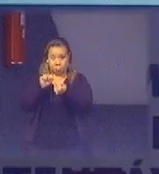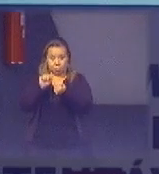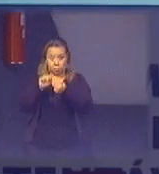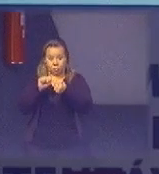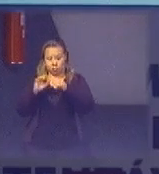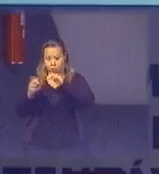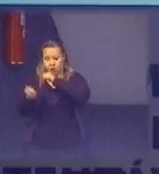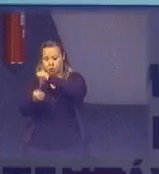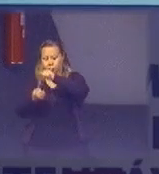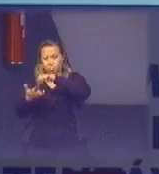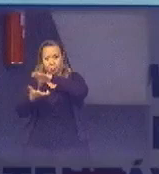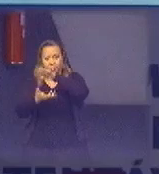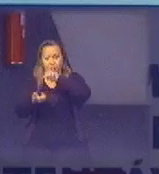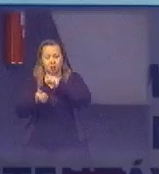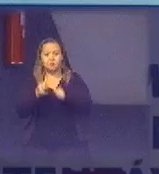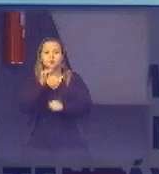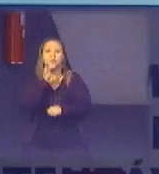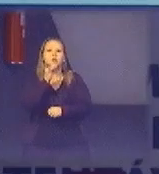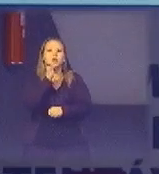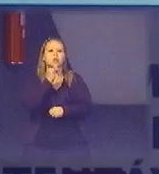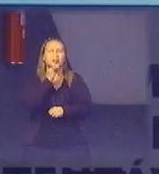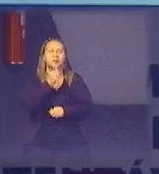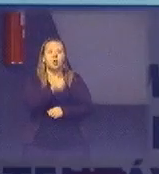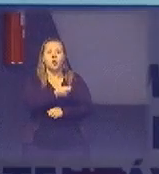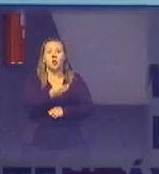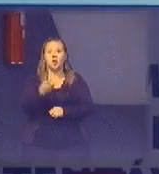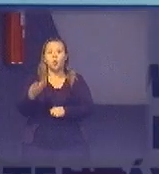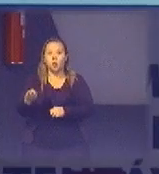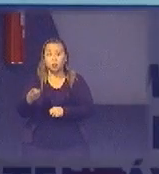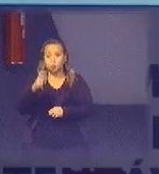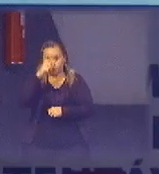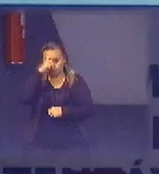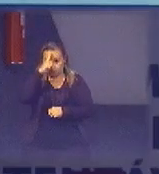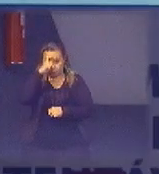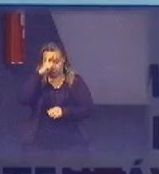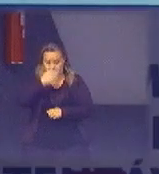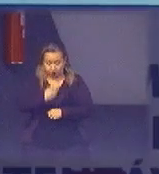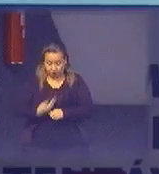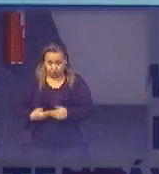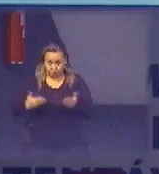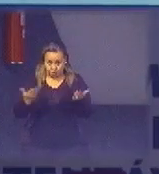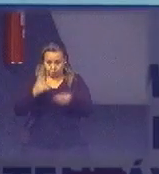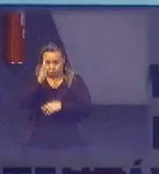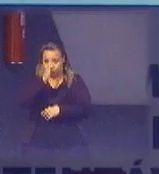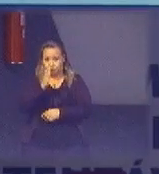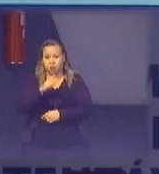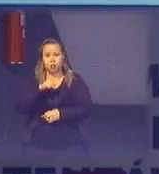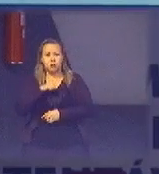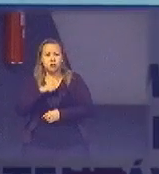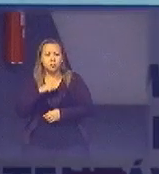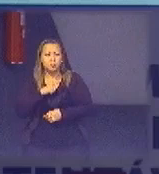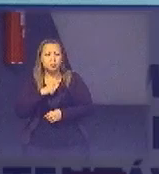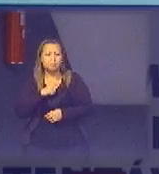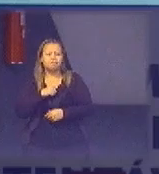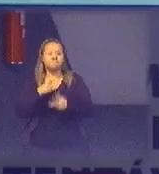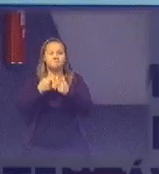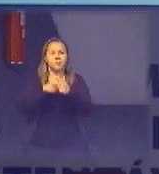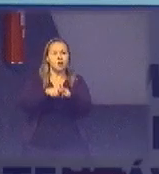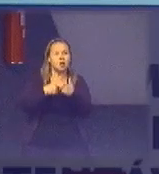você pega uma situação que por exemplo quantos hospitais públicos hoje no Brasil tem equipamentos da Siemens